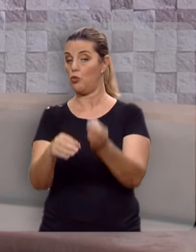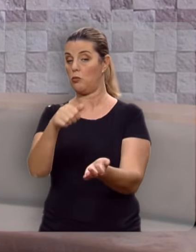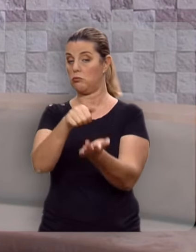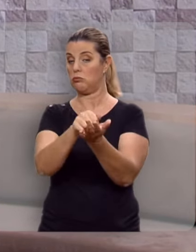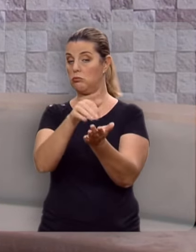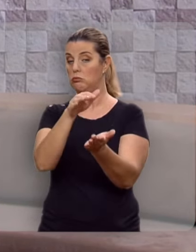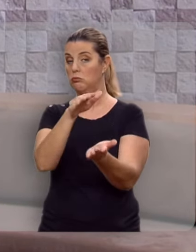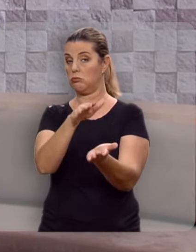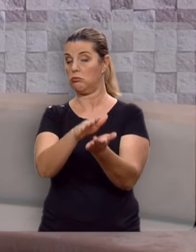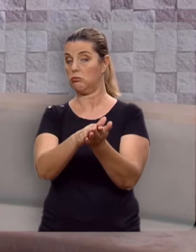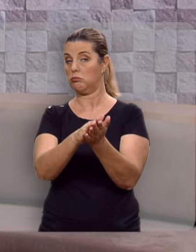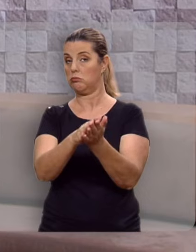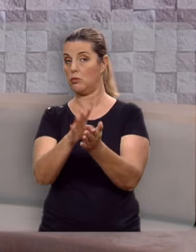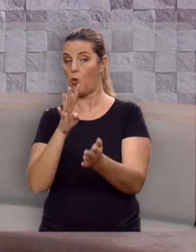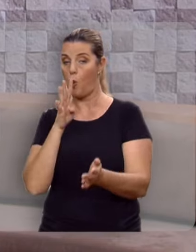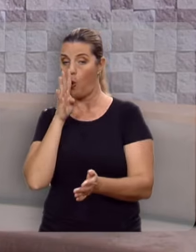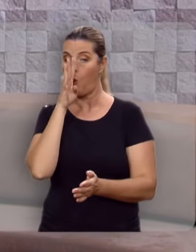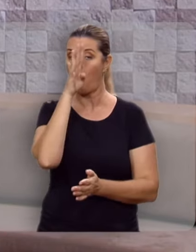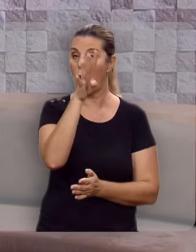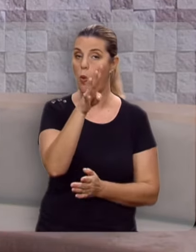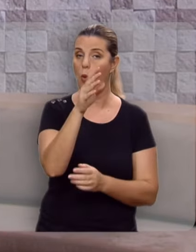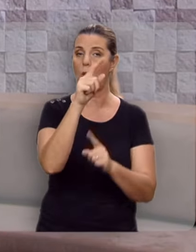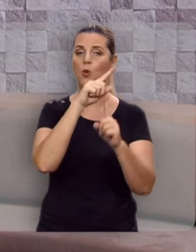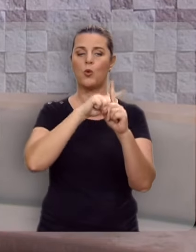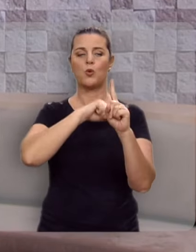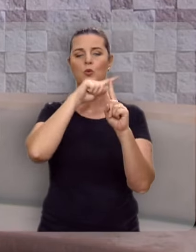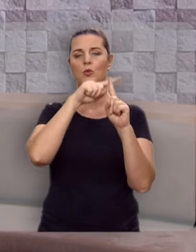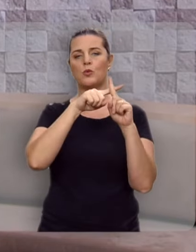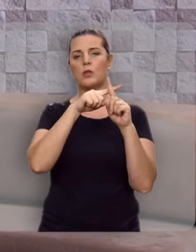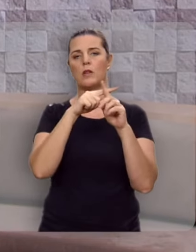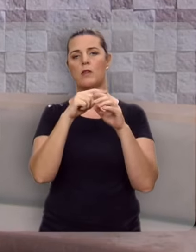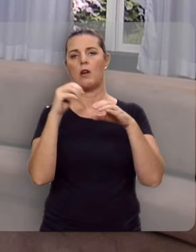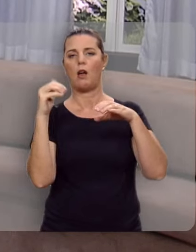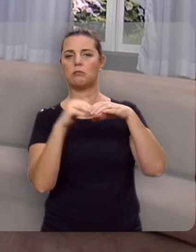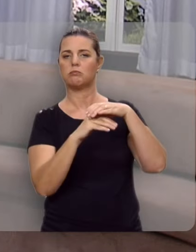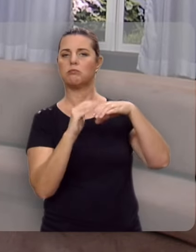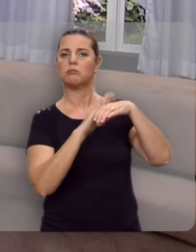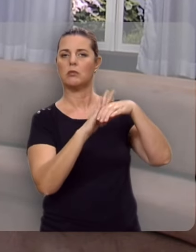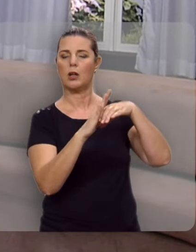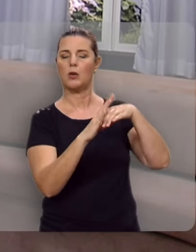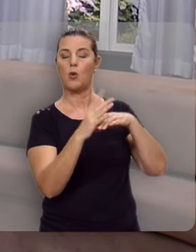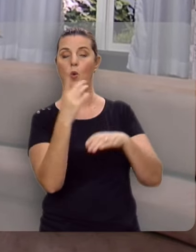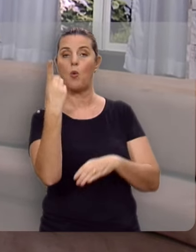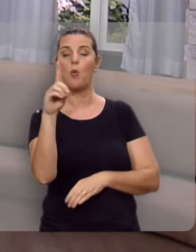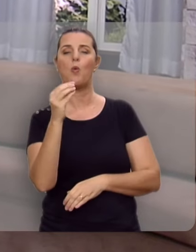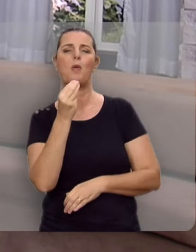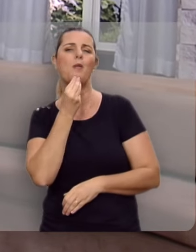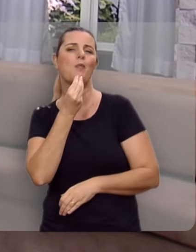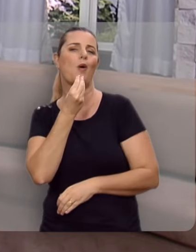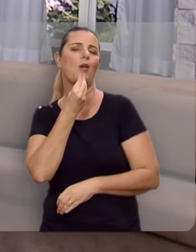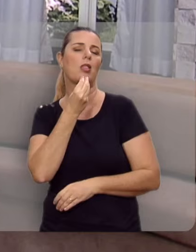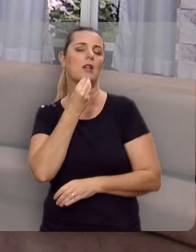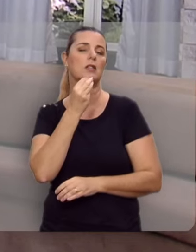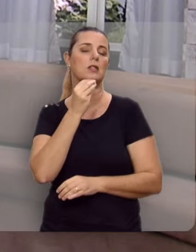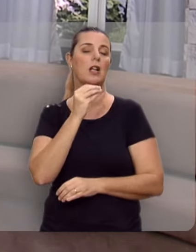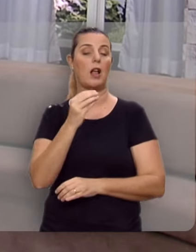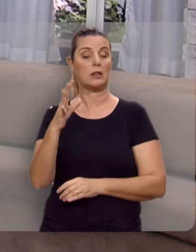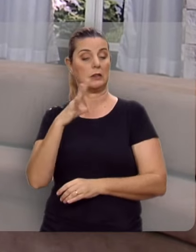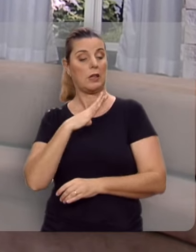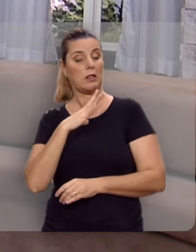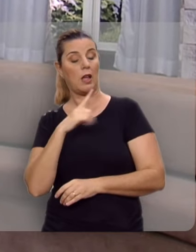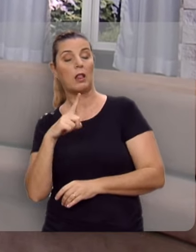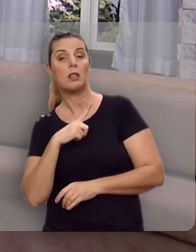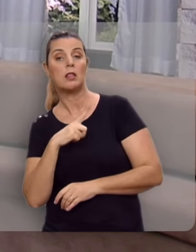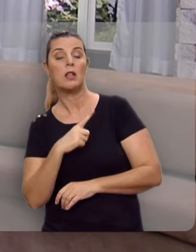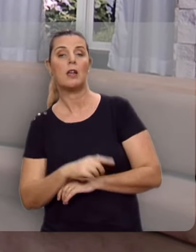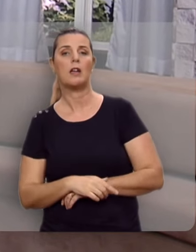condenado, crucificado e sepultado. Era a última oportunidade que Jericó estava tendo,